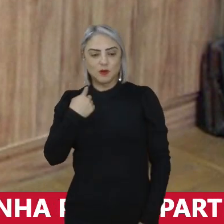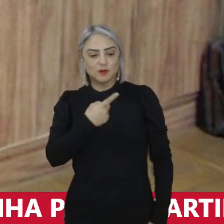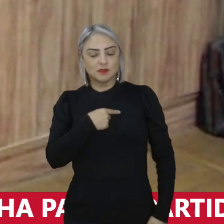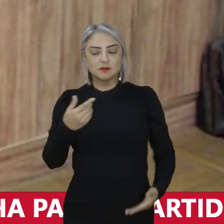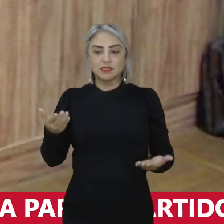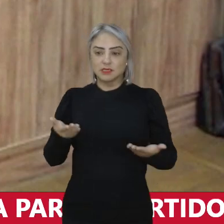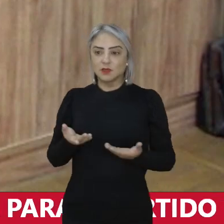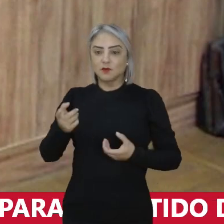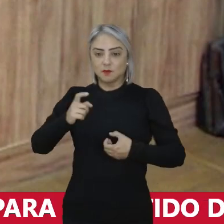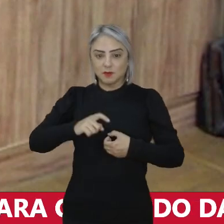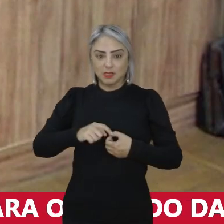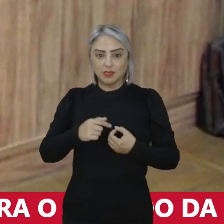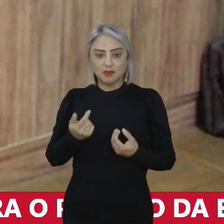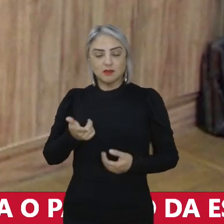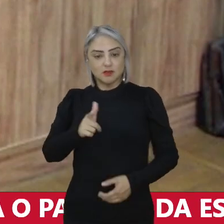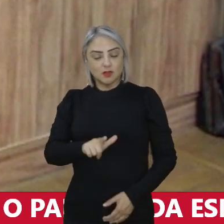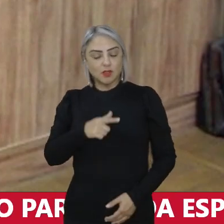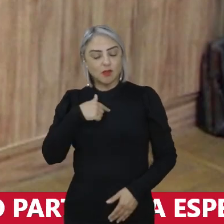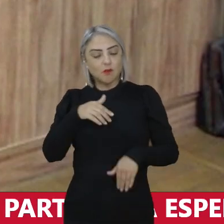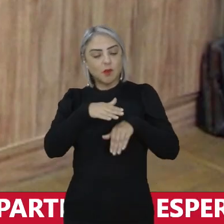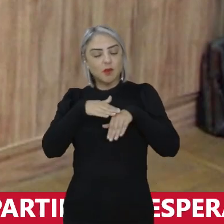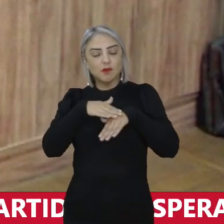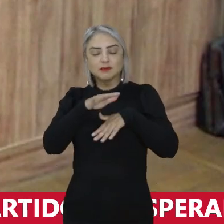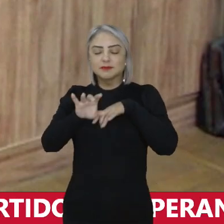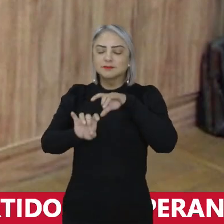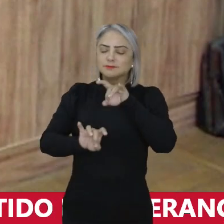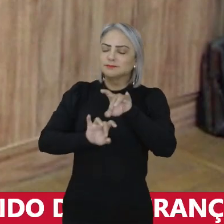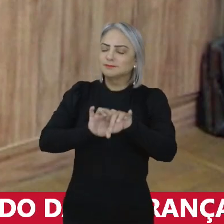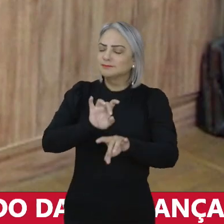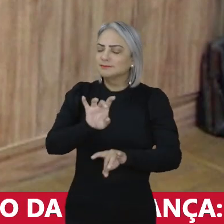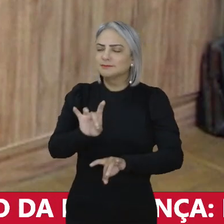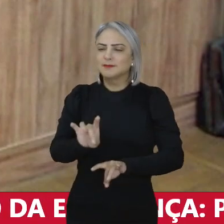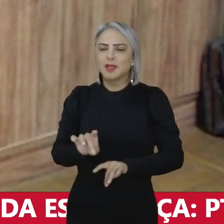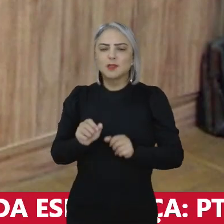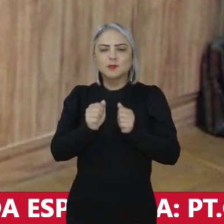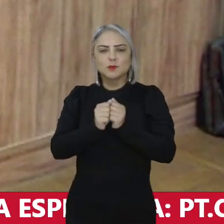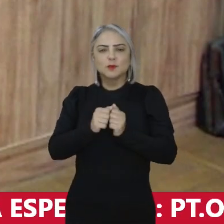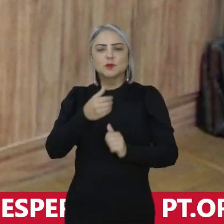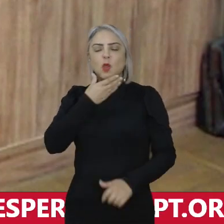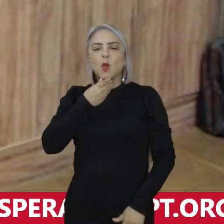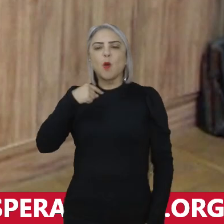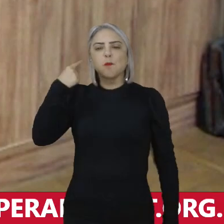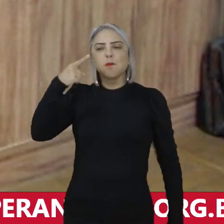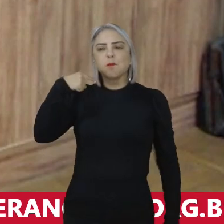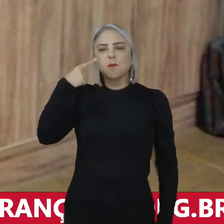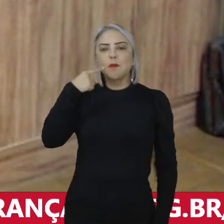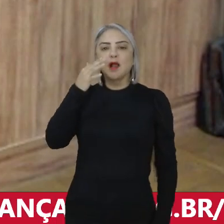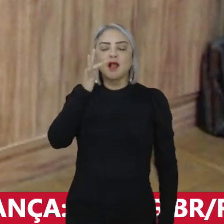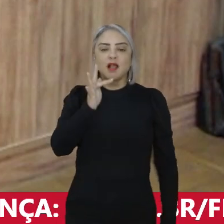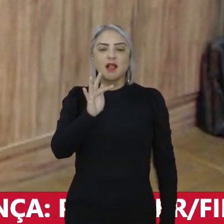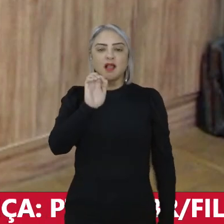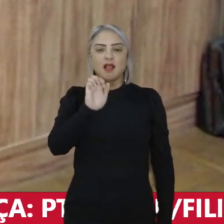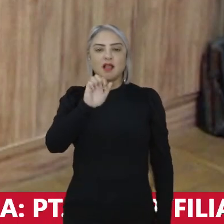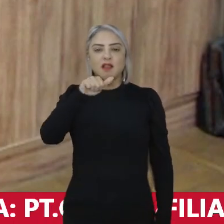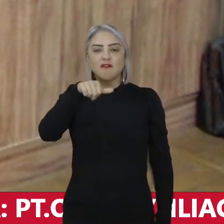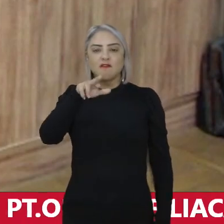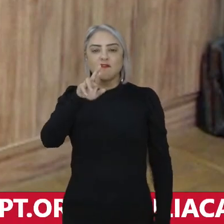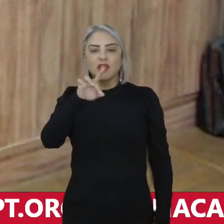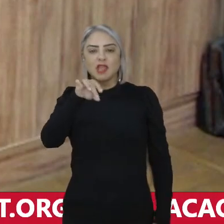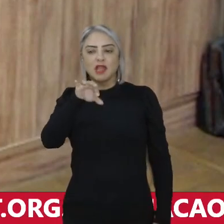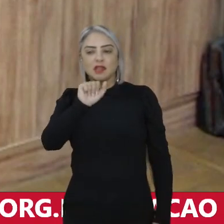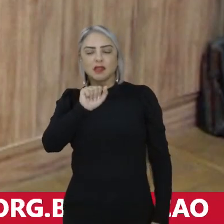aqui para uma conversa muito especial com o advogado Fernando Fernandes, que é um